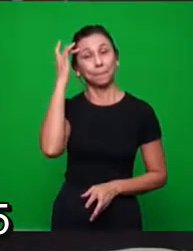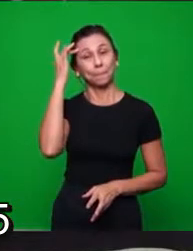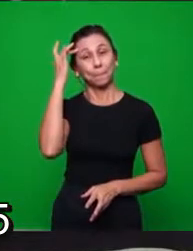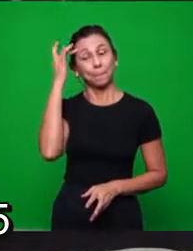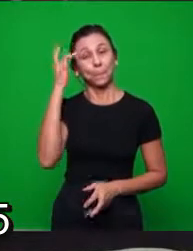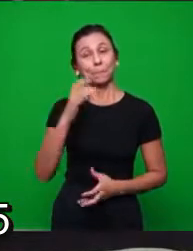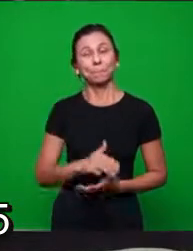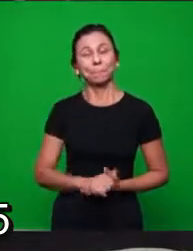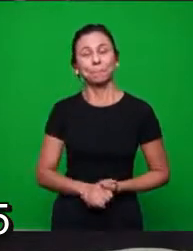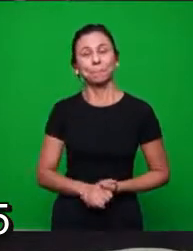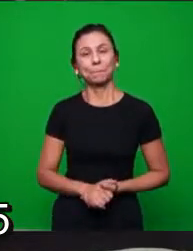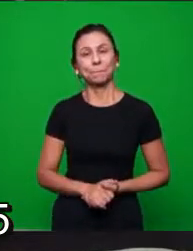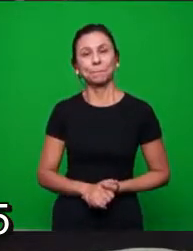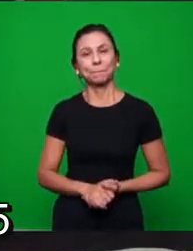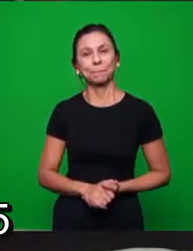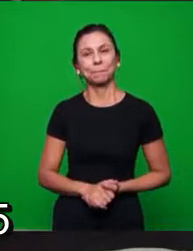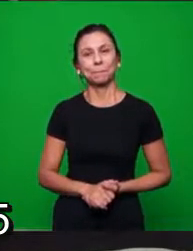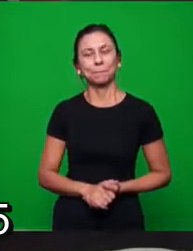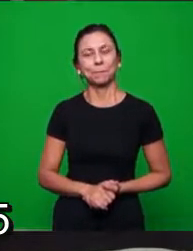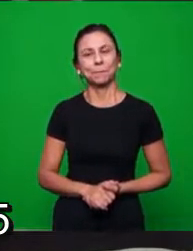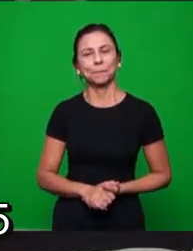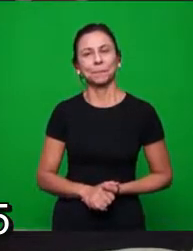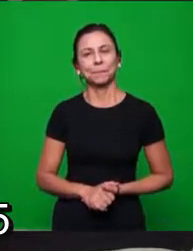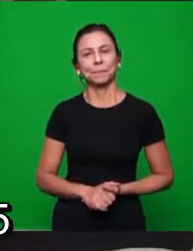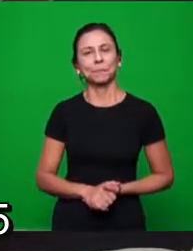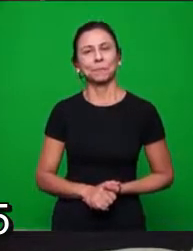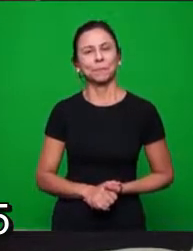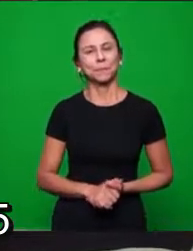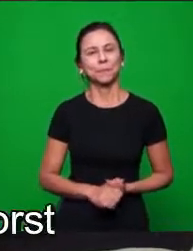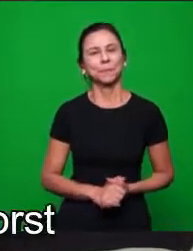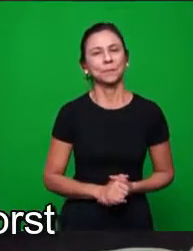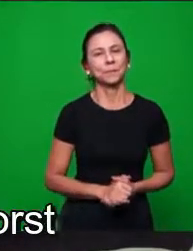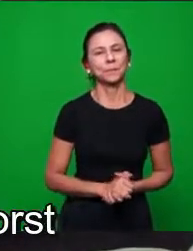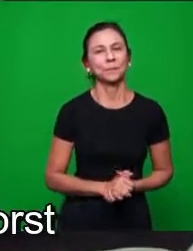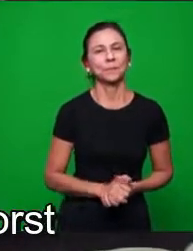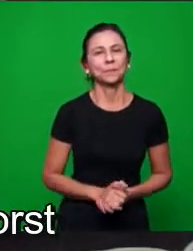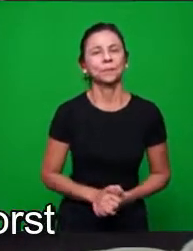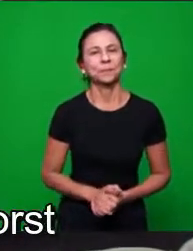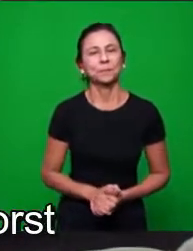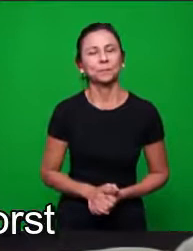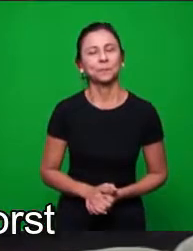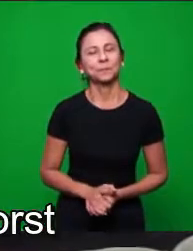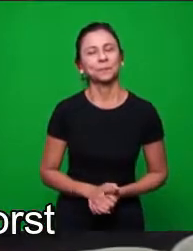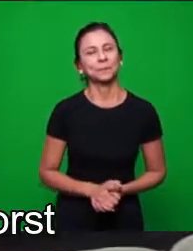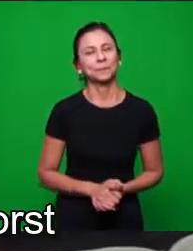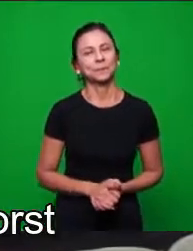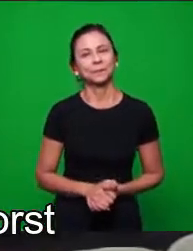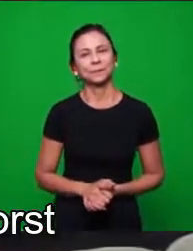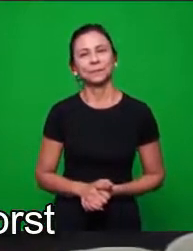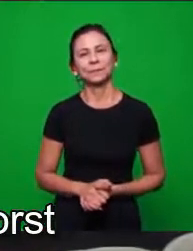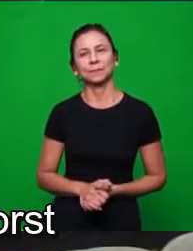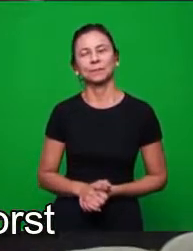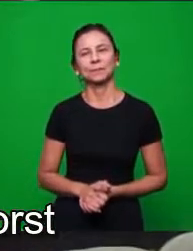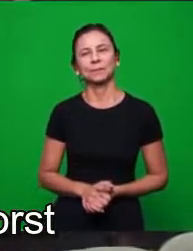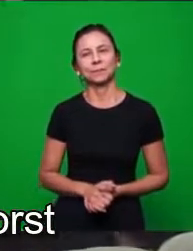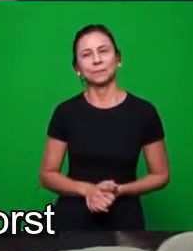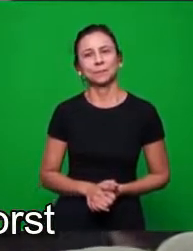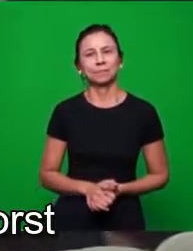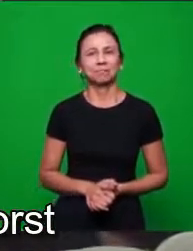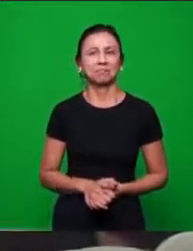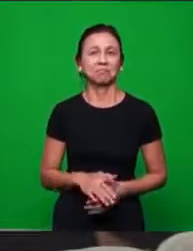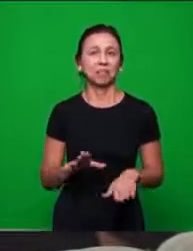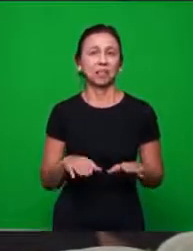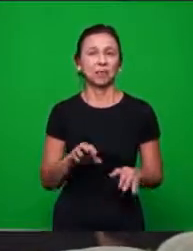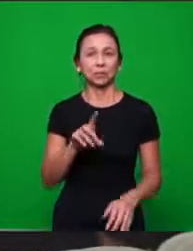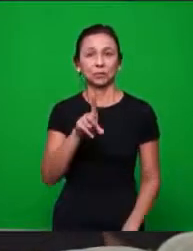Aureliano, 270 a 275. Diocleciano, 284 a 365. Talvez um dos